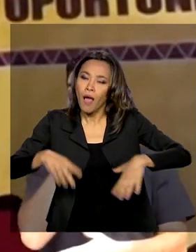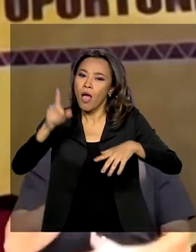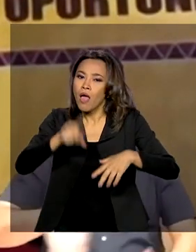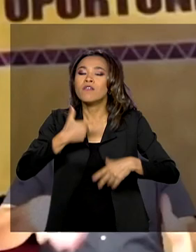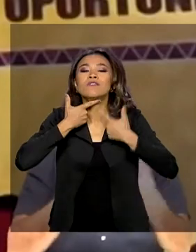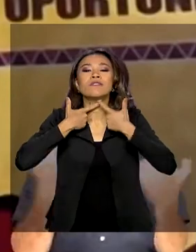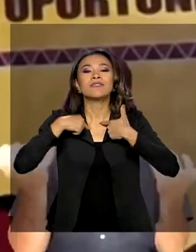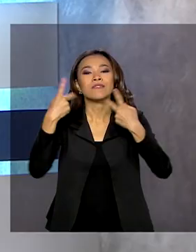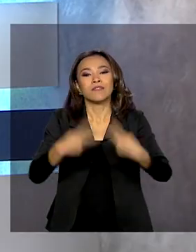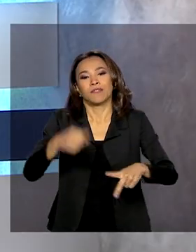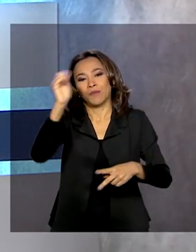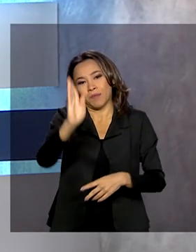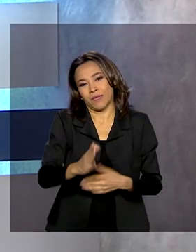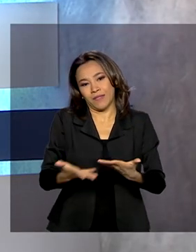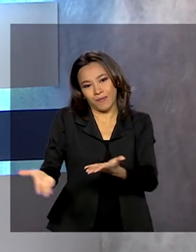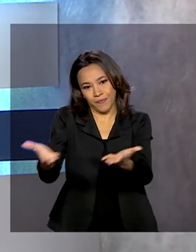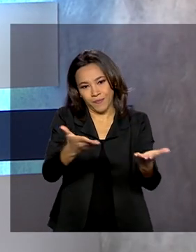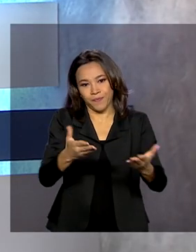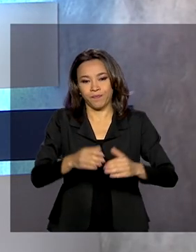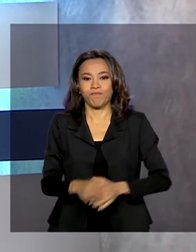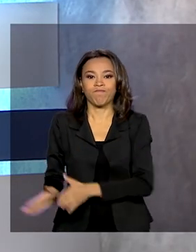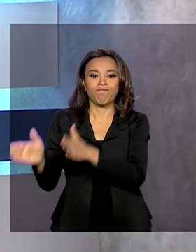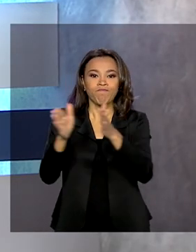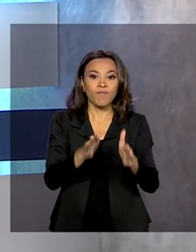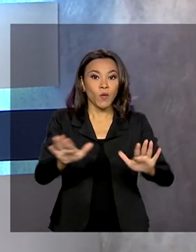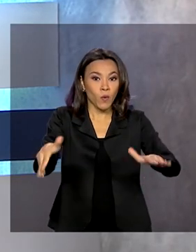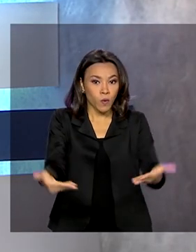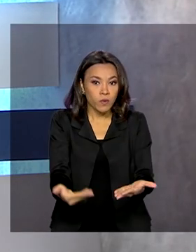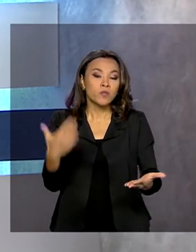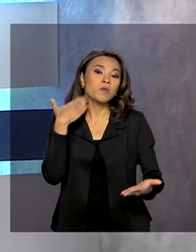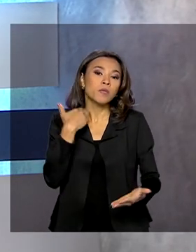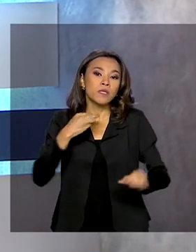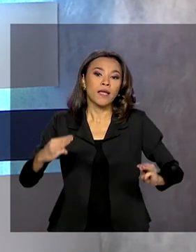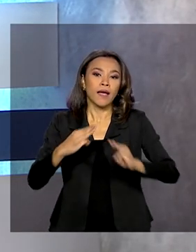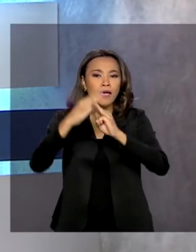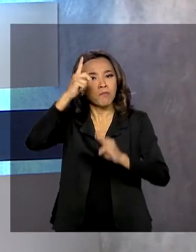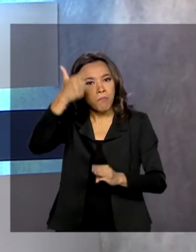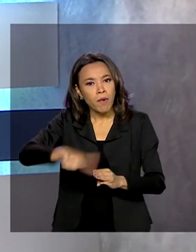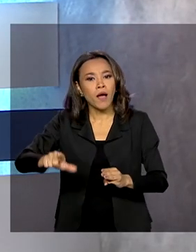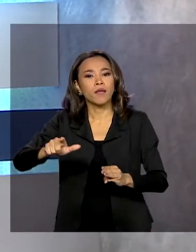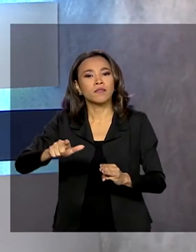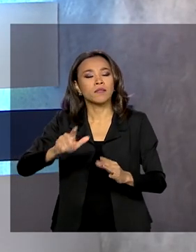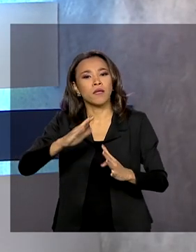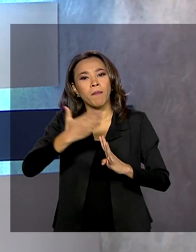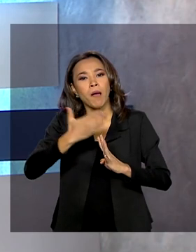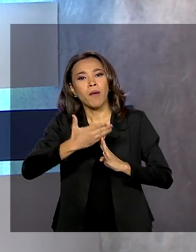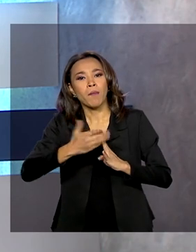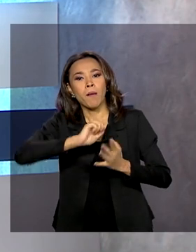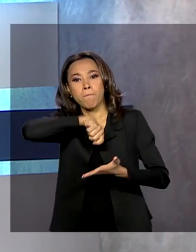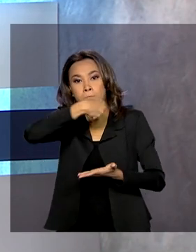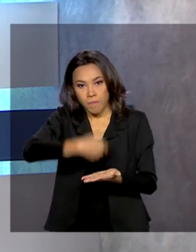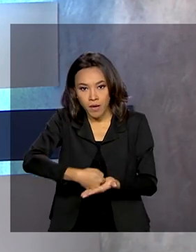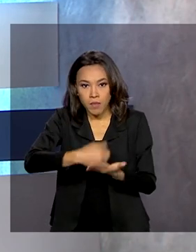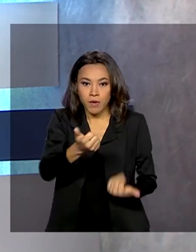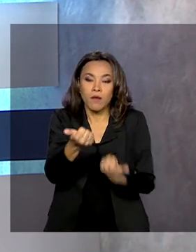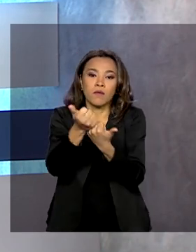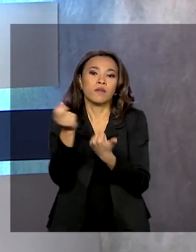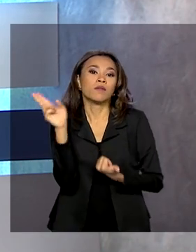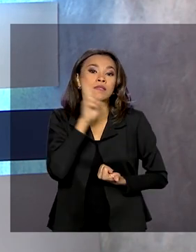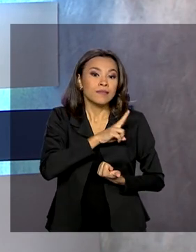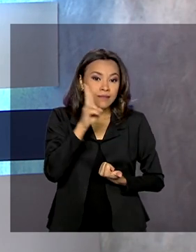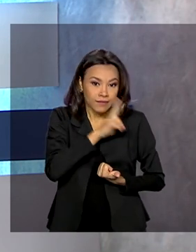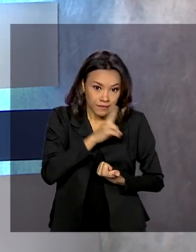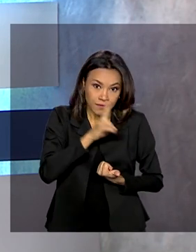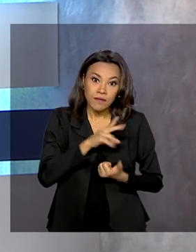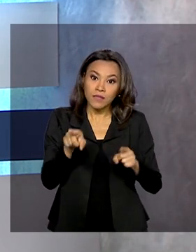brasileira. A Caixa faz hoje mais uma etapa de pagamento do auxílio emergencial